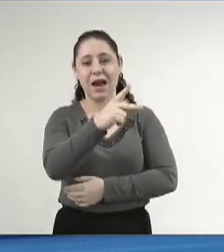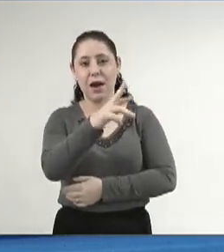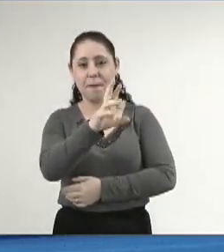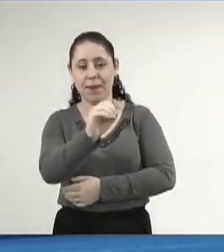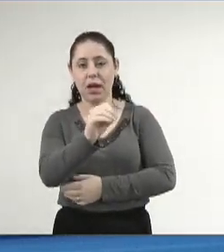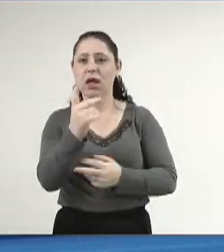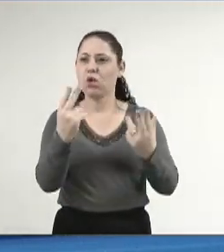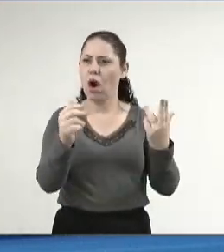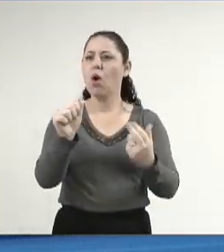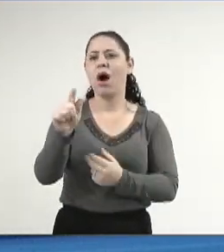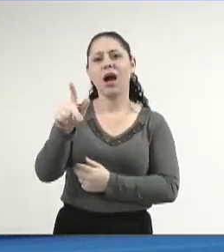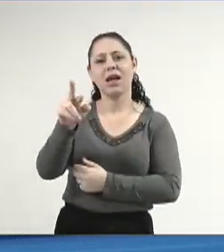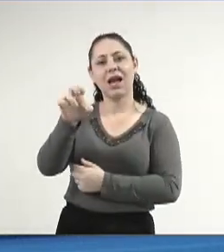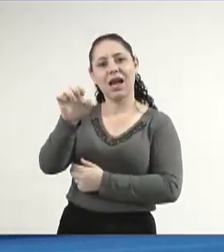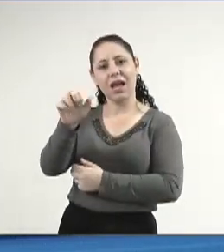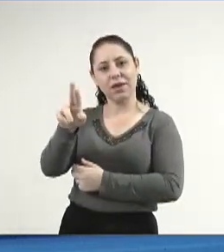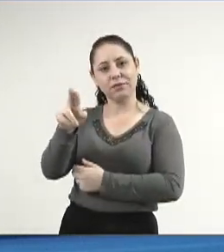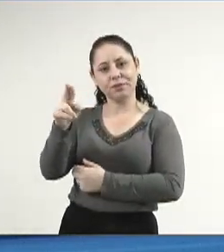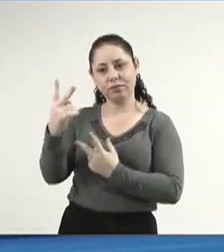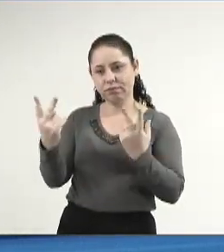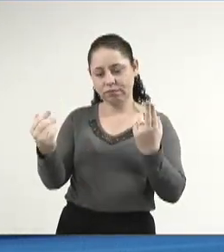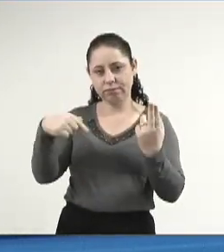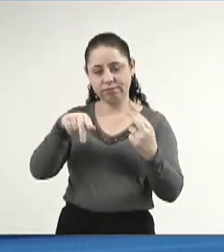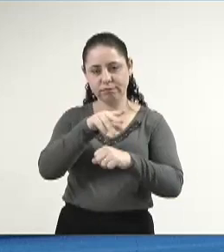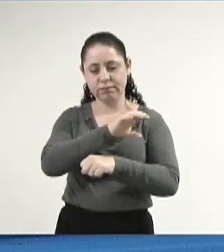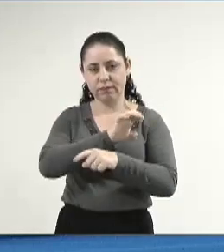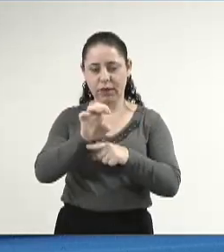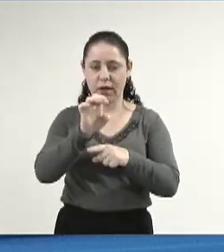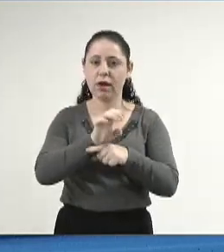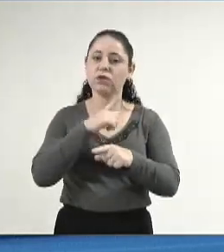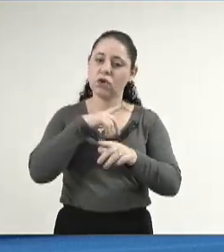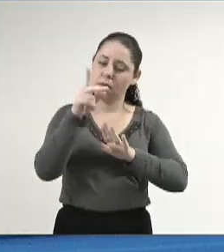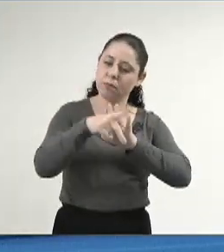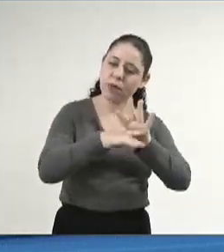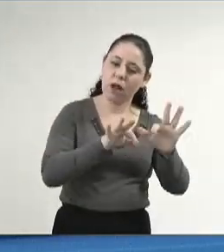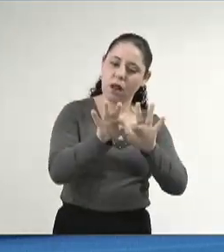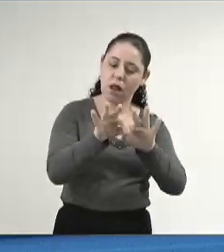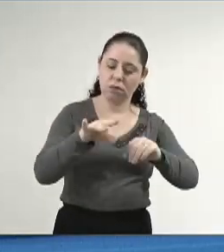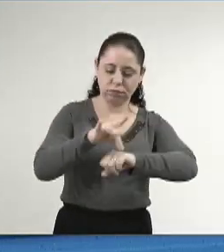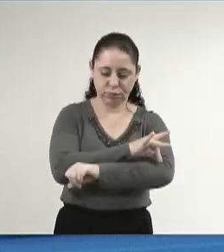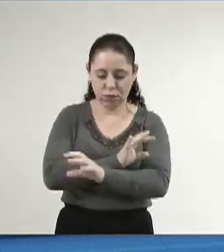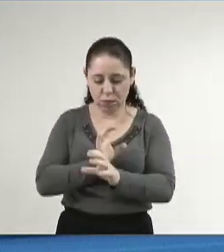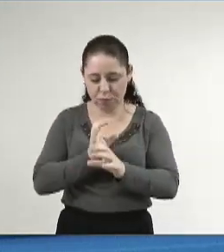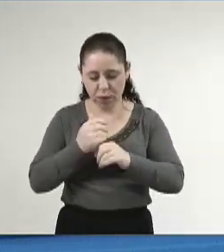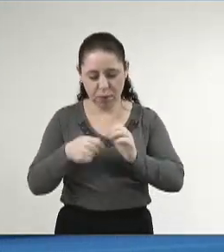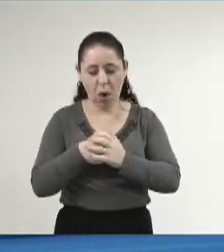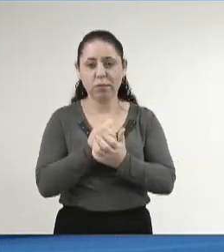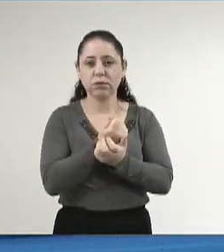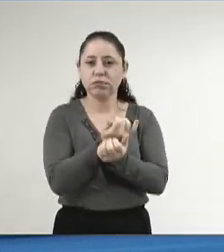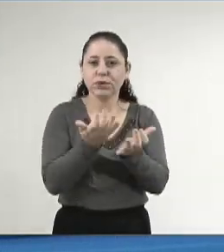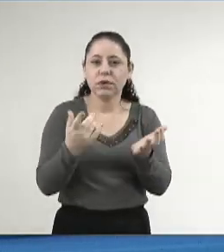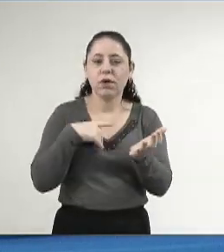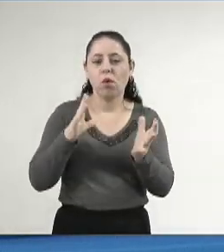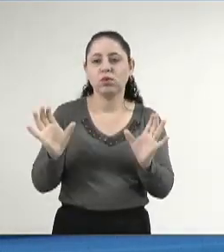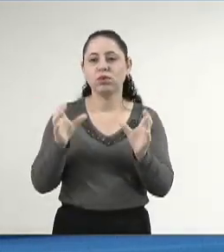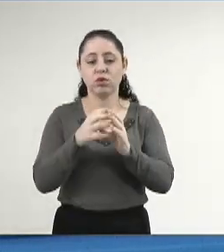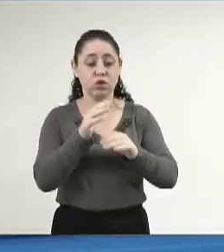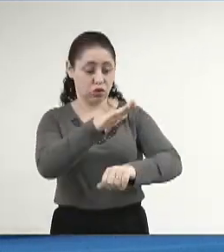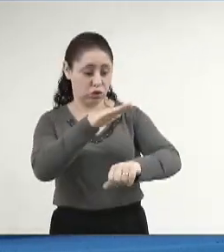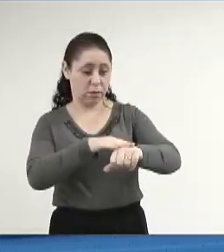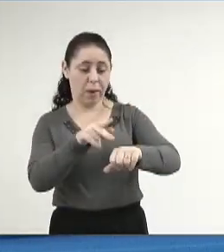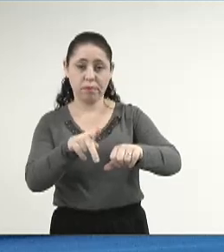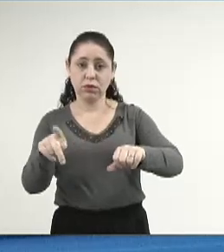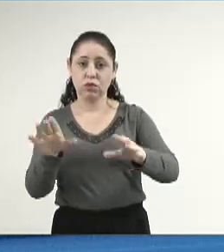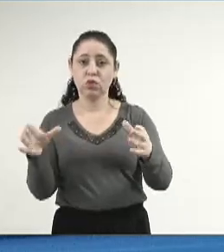Agraer nossa, e tinha uma empresa de planejamento agrônomo por natureza e foi convidado por um grupo para ser o presidente